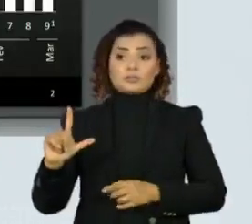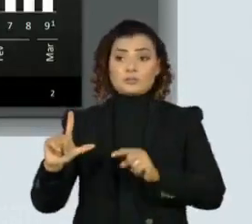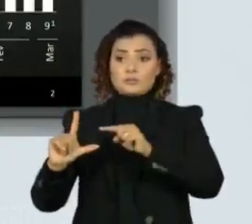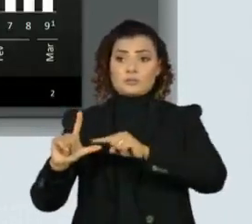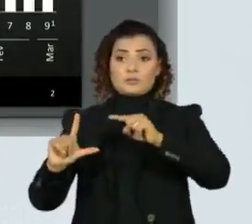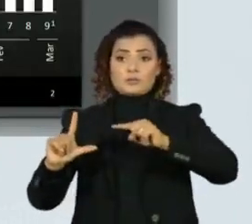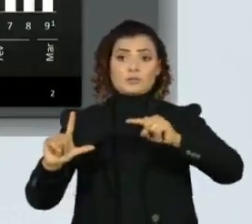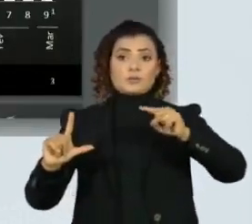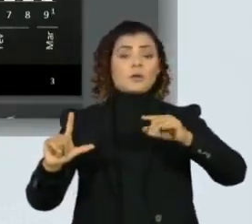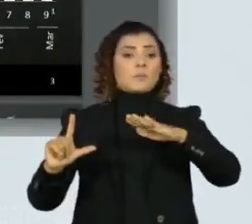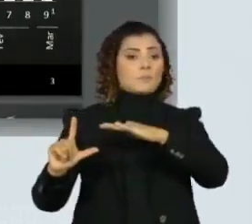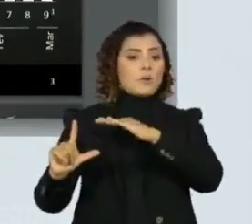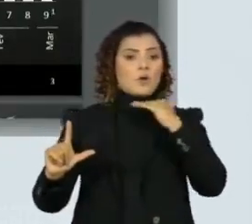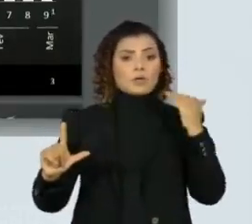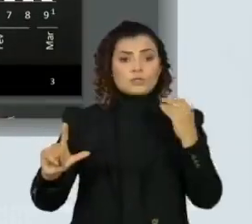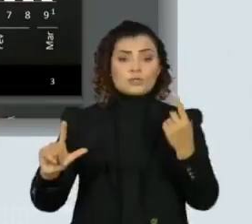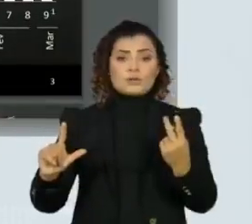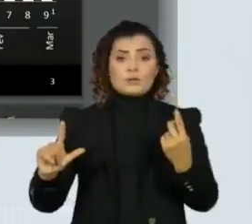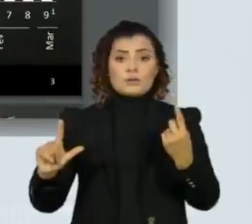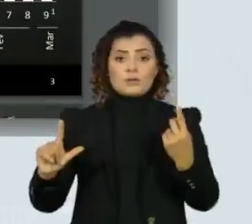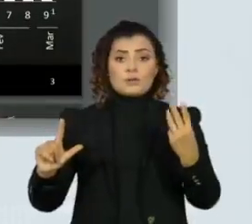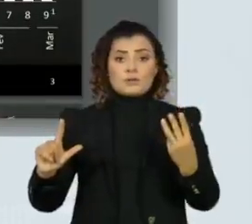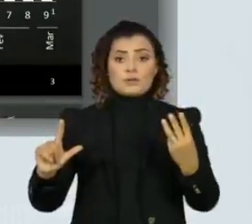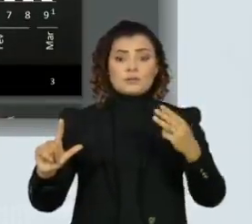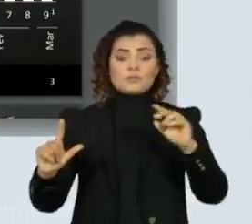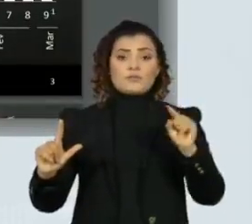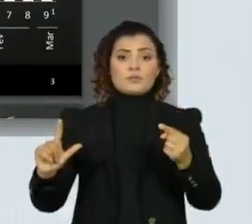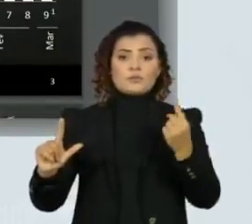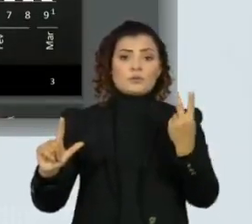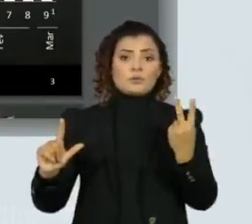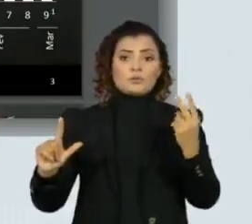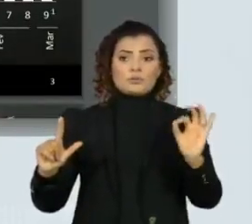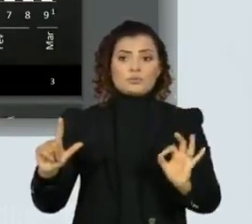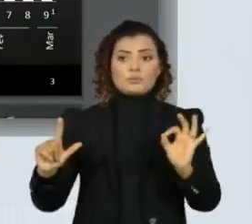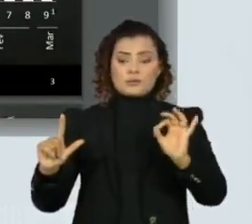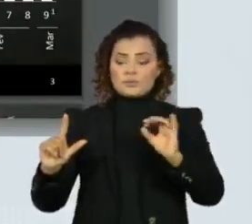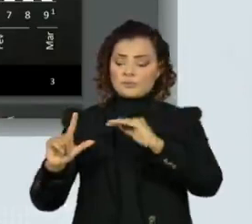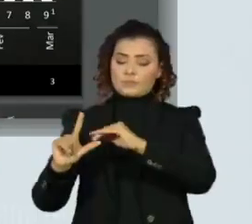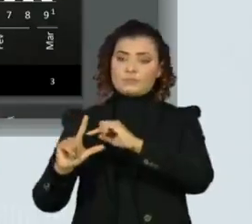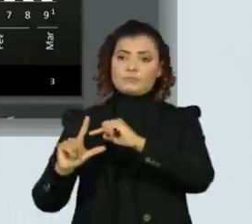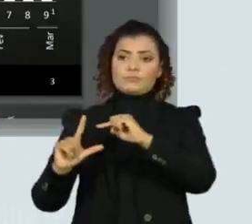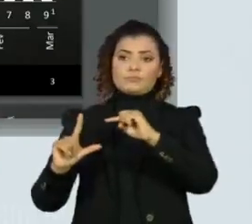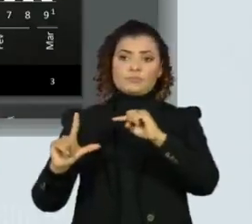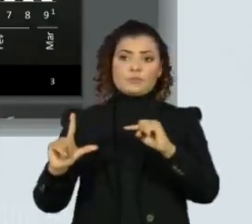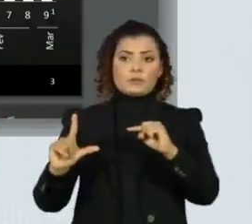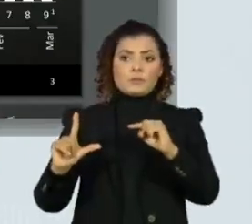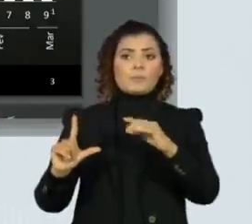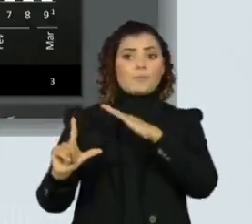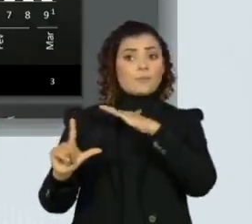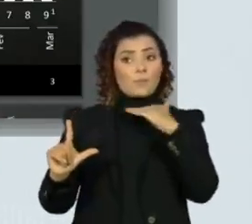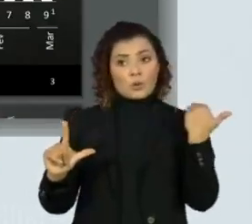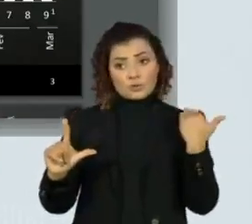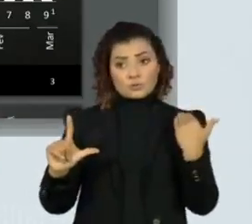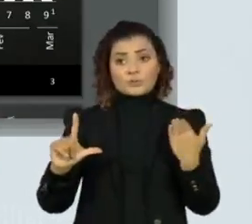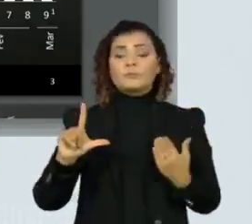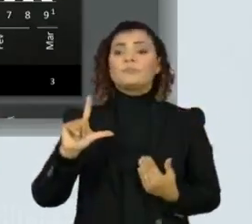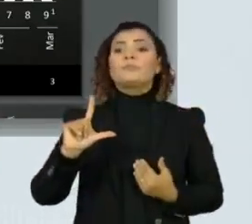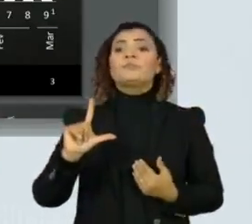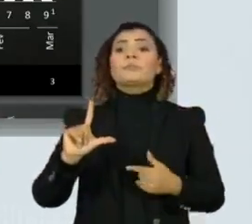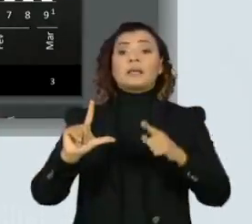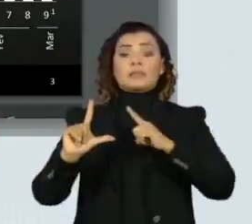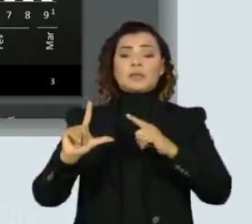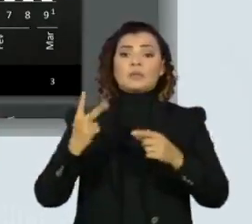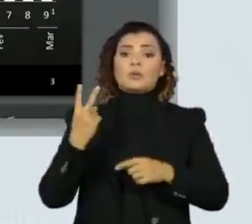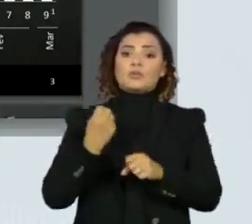Crescemos 13,2%. Tivemos, há dois dias, o maior